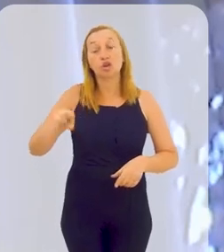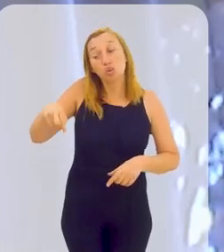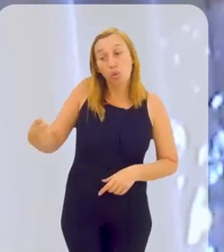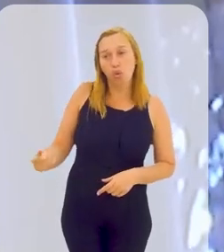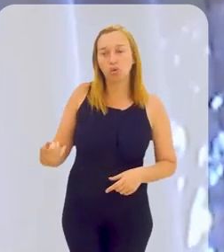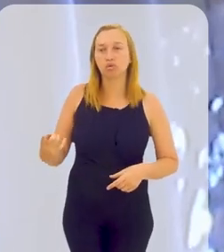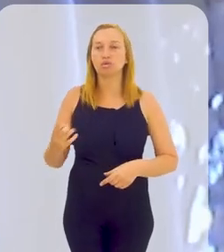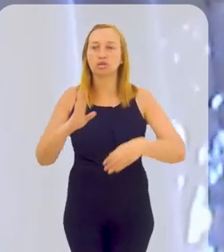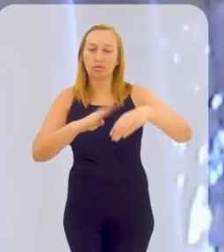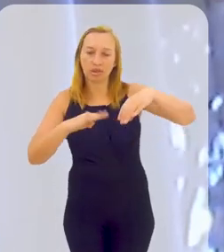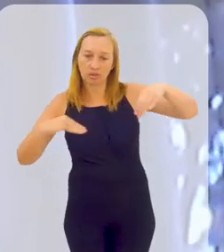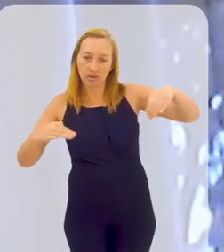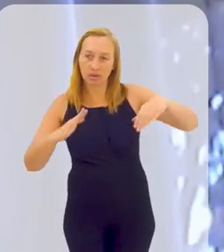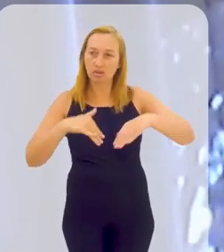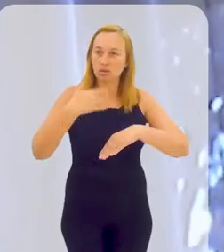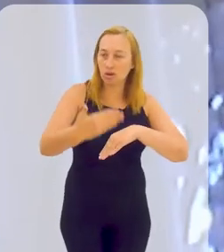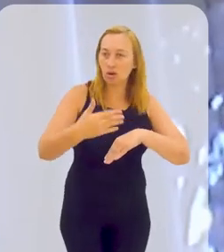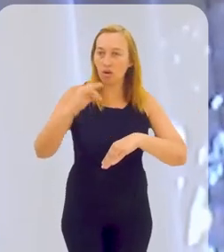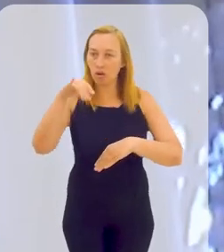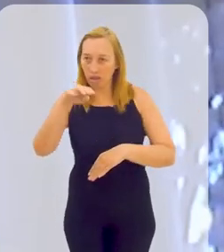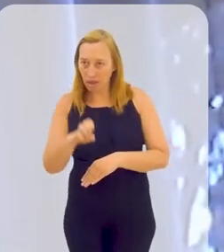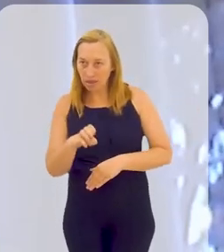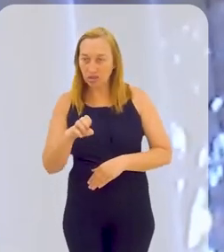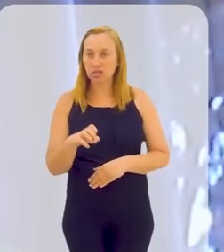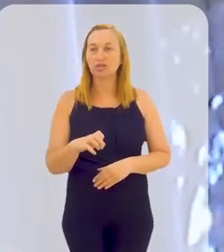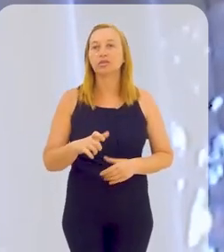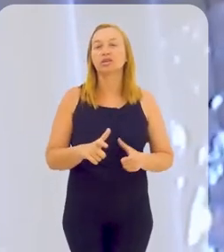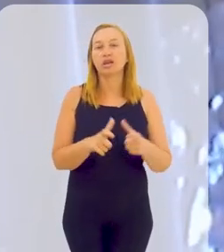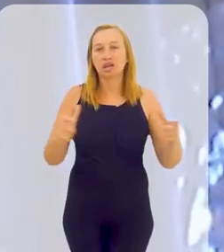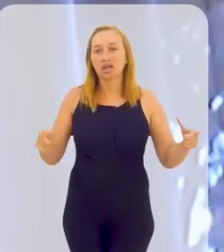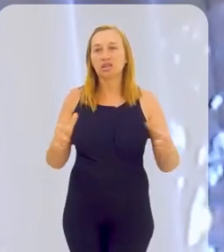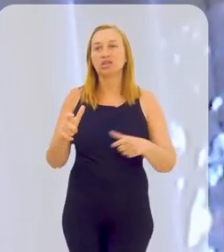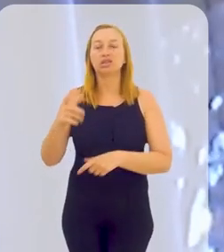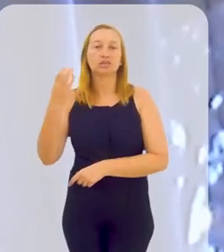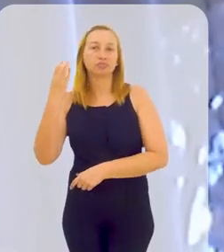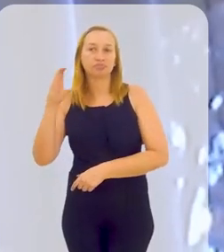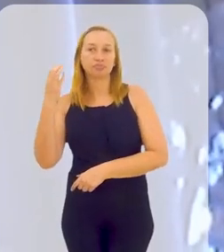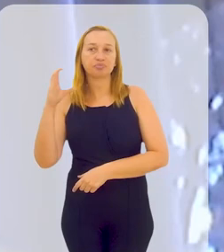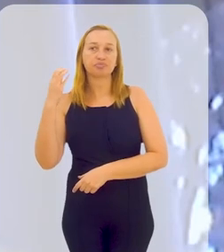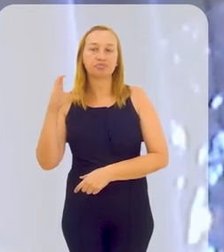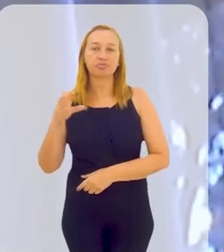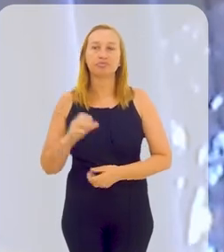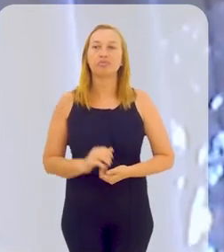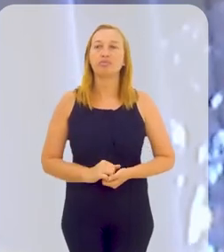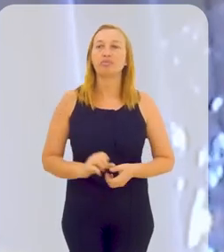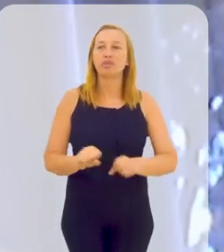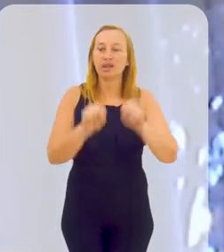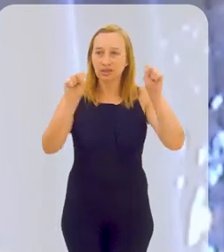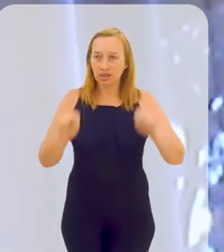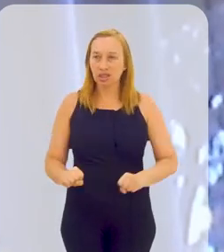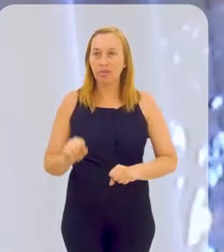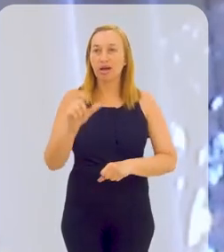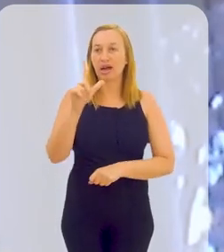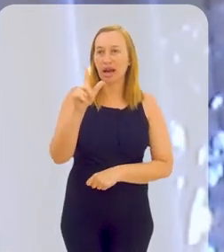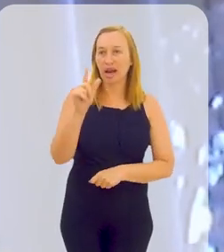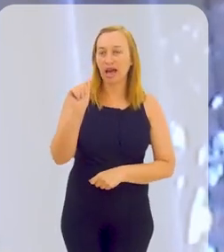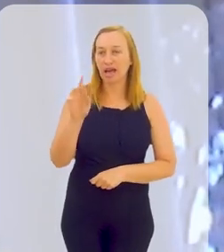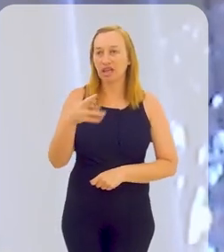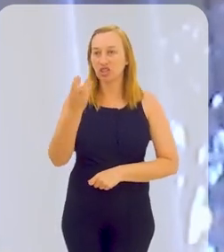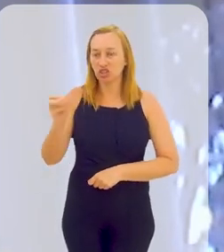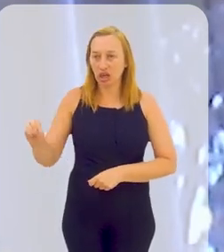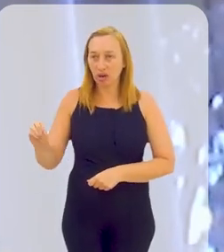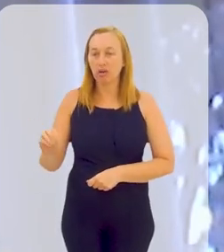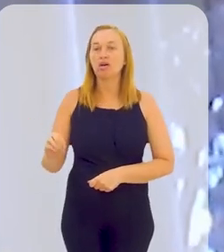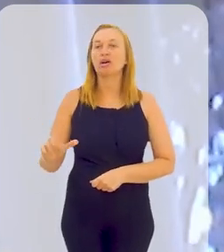E do outro lado da Baía de Guanabara, no lado oeste, onde seria, vamos dizer, a Grande Niterói, o sistema Imunana Laranjal, que